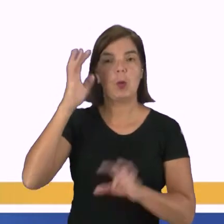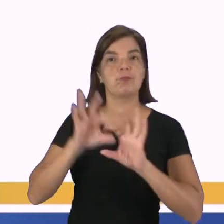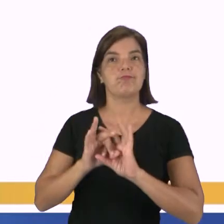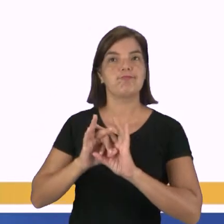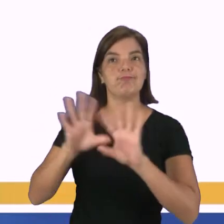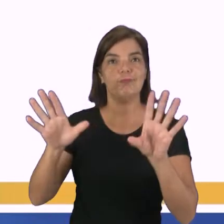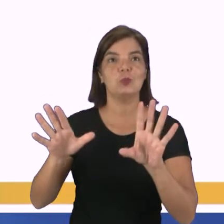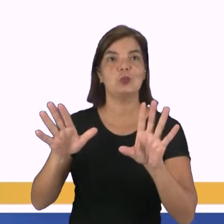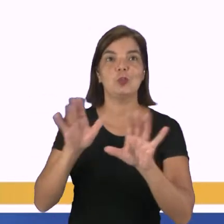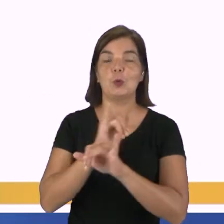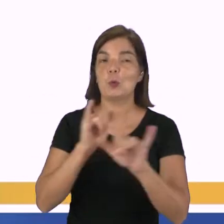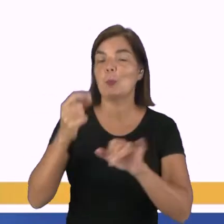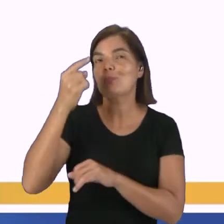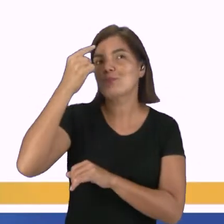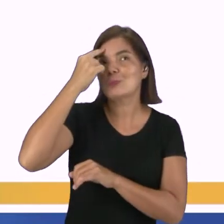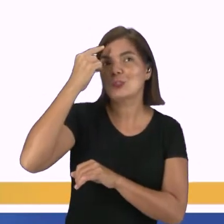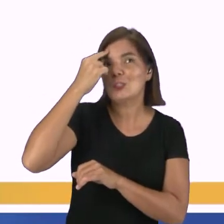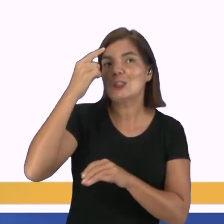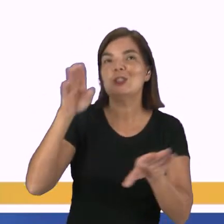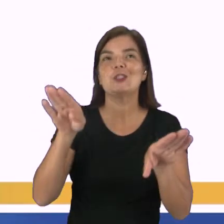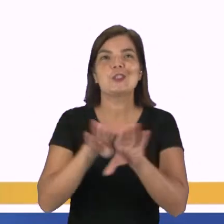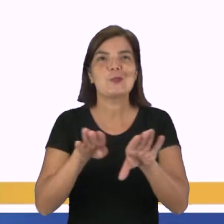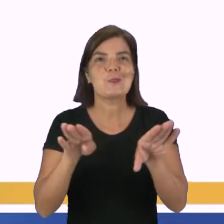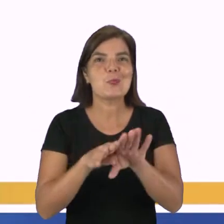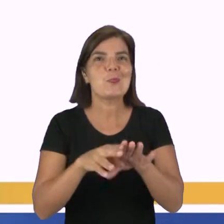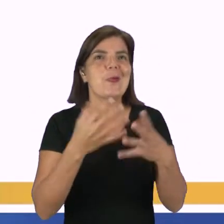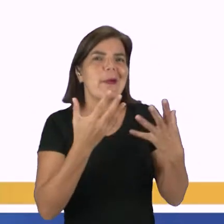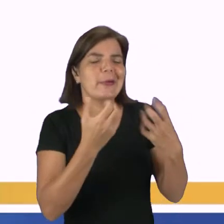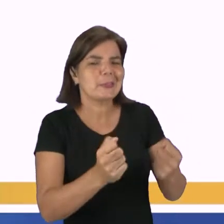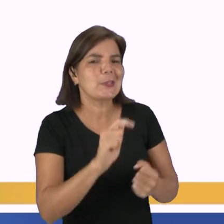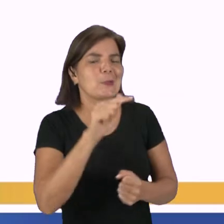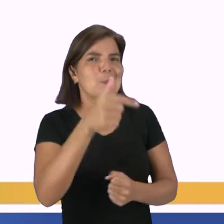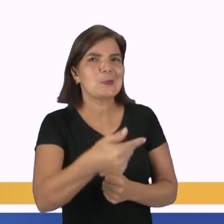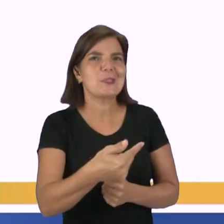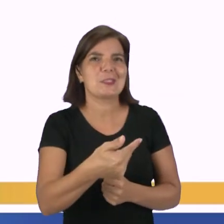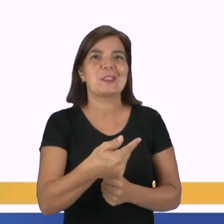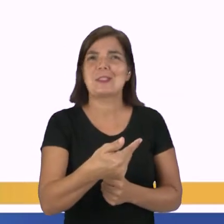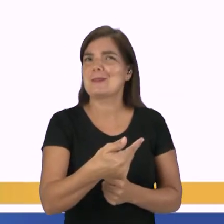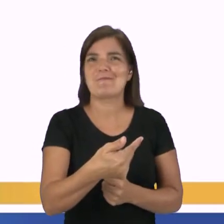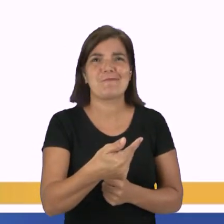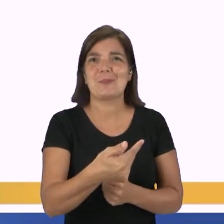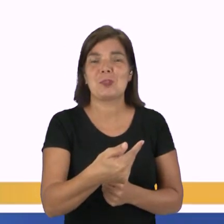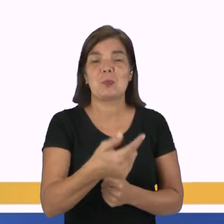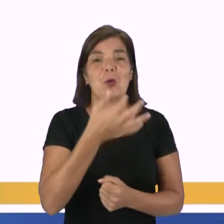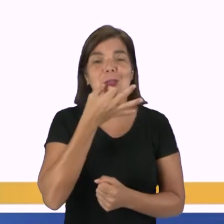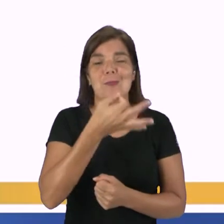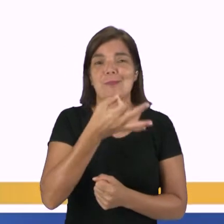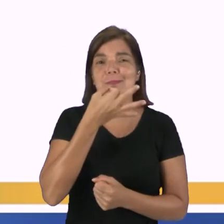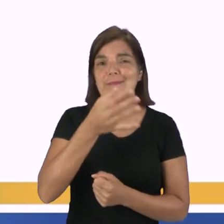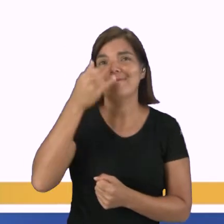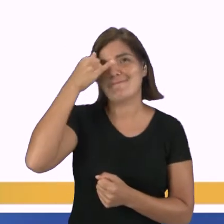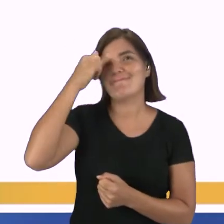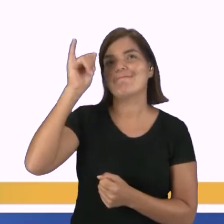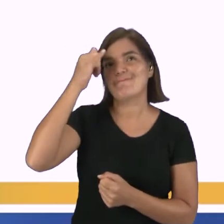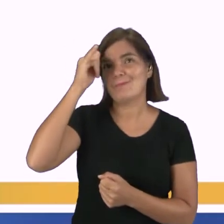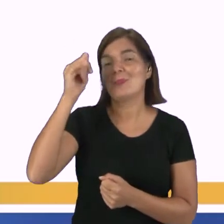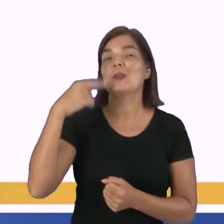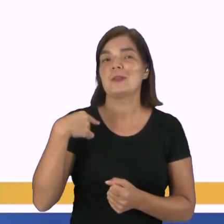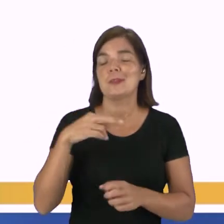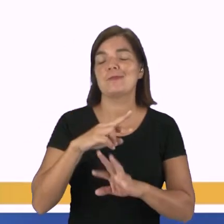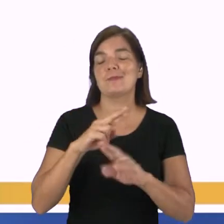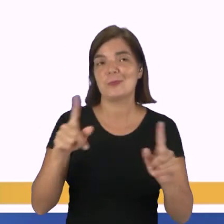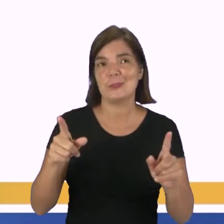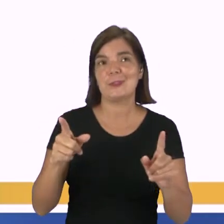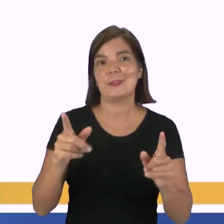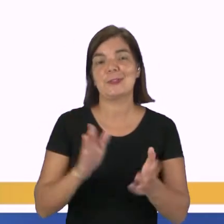sobre a liberdade de dizer o que pensamos e, ao mesmo tempo, não aceitar quando os outros expõem suas ideias, caso